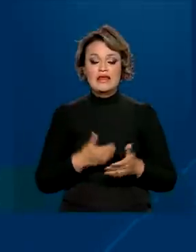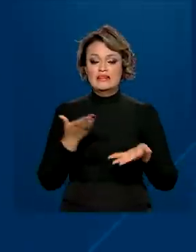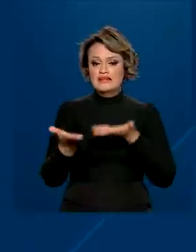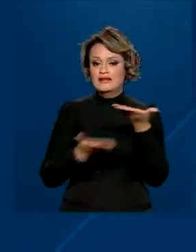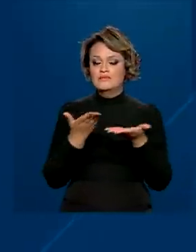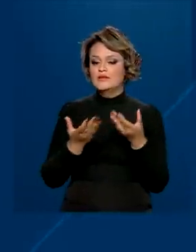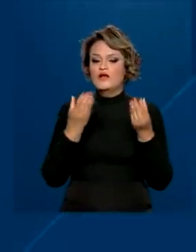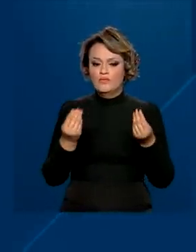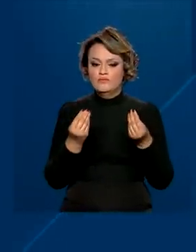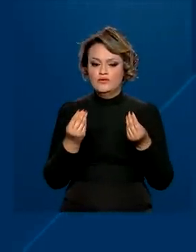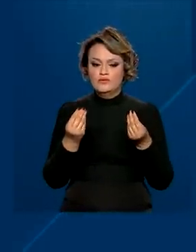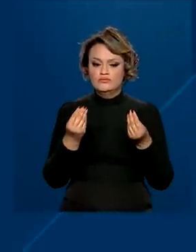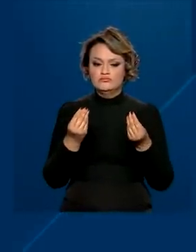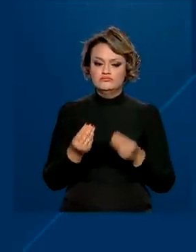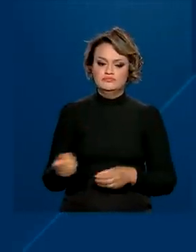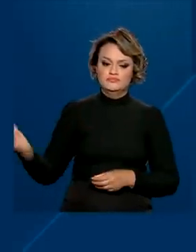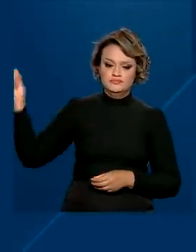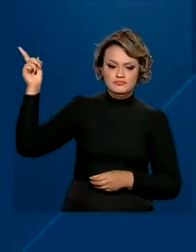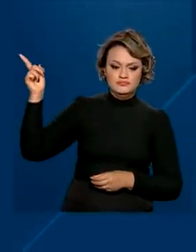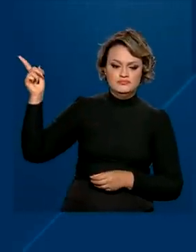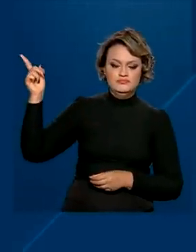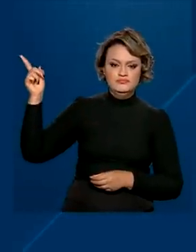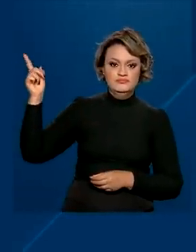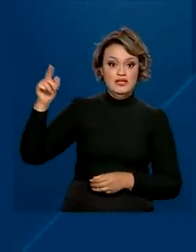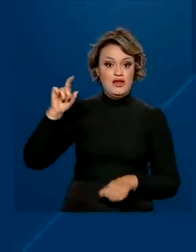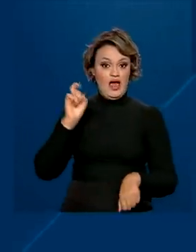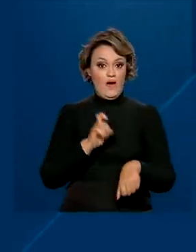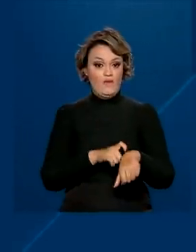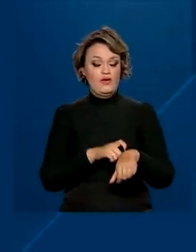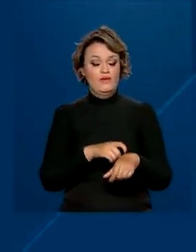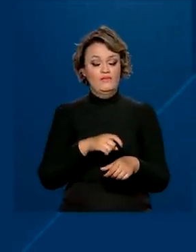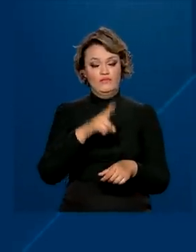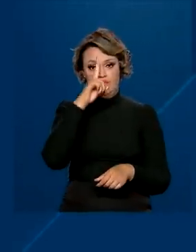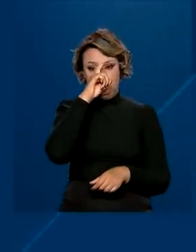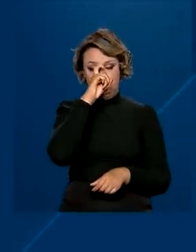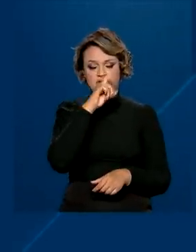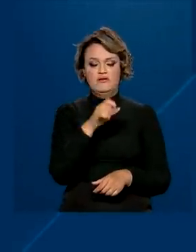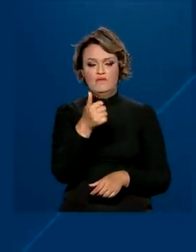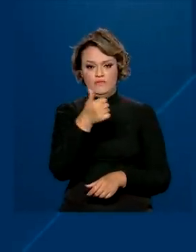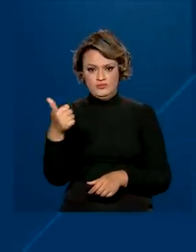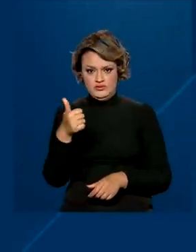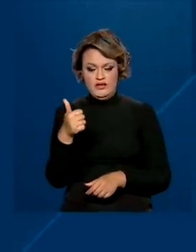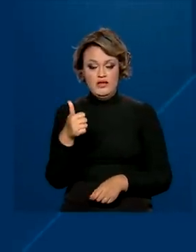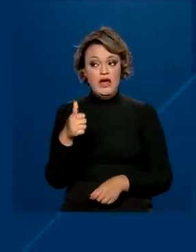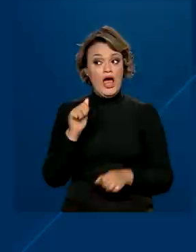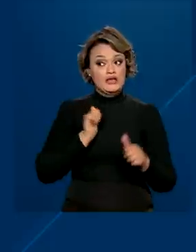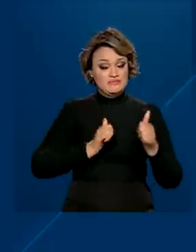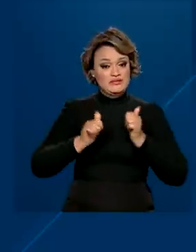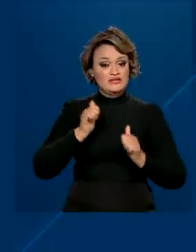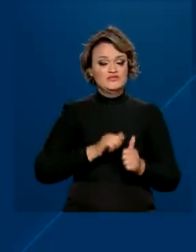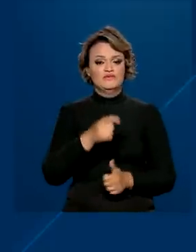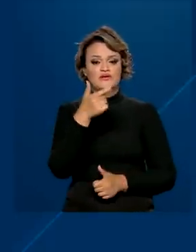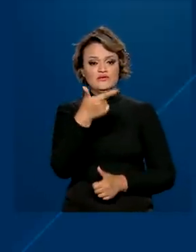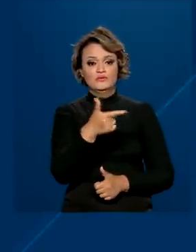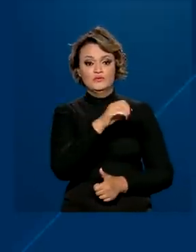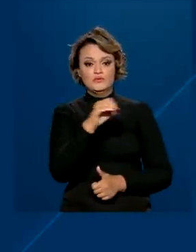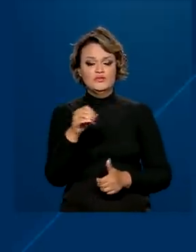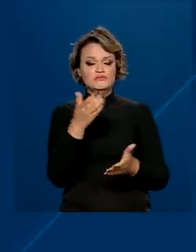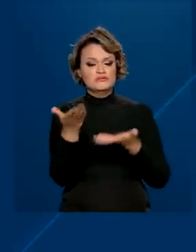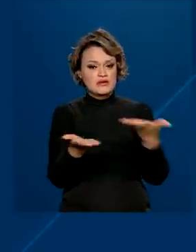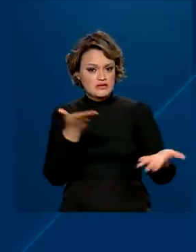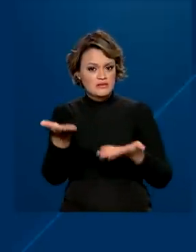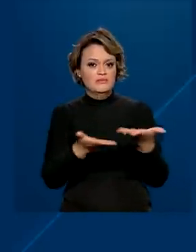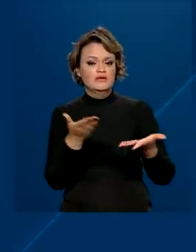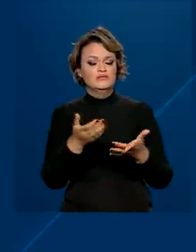tratamento pode ser ofertado de forma imediata por 11 hospitais. A expectativa é que 200 procedimentos